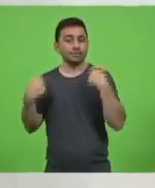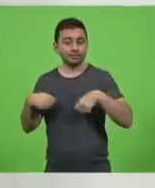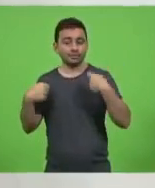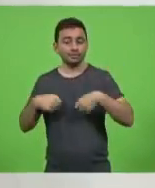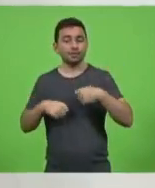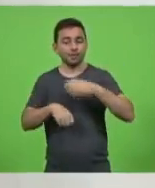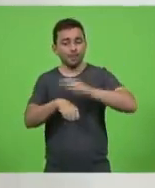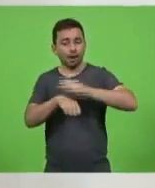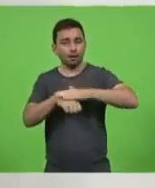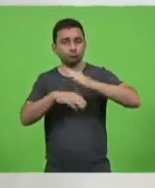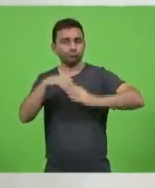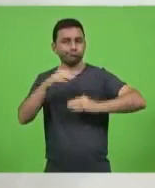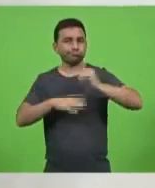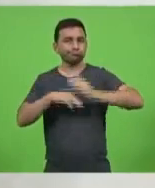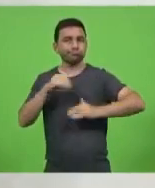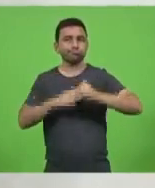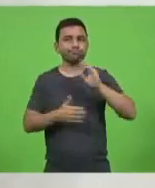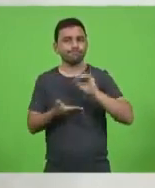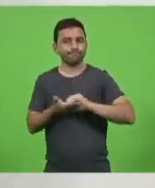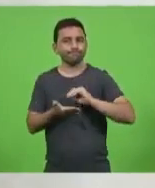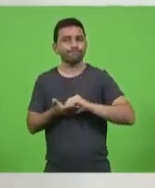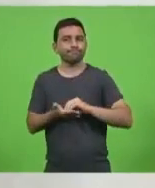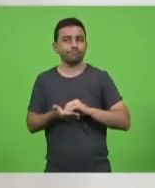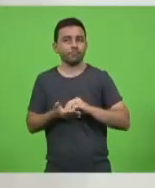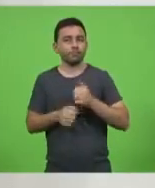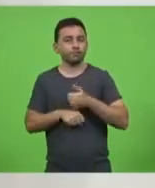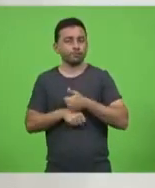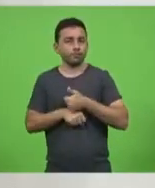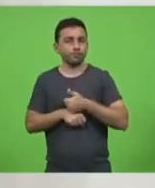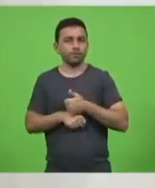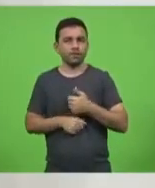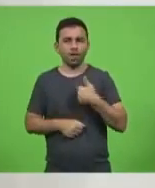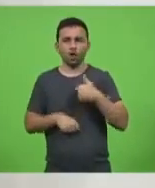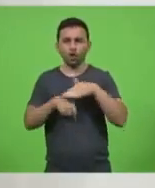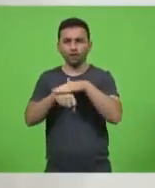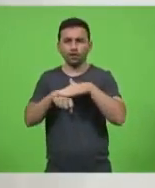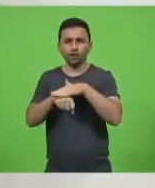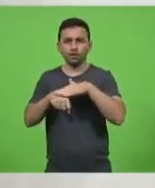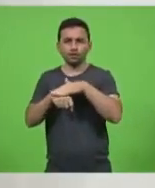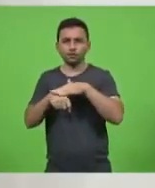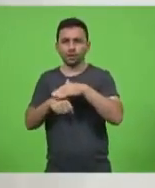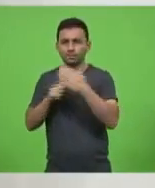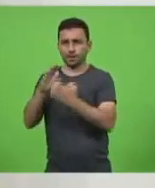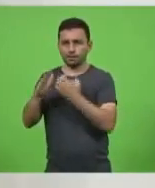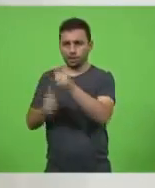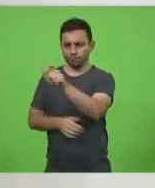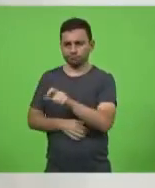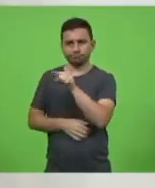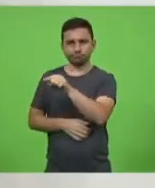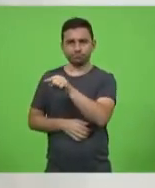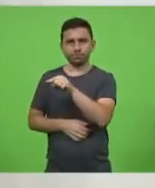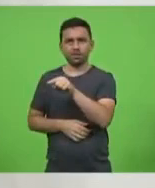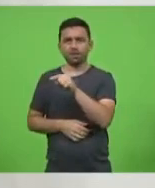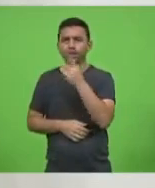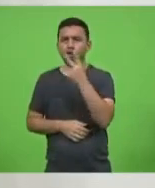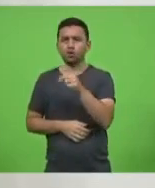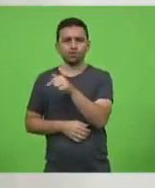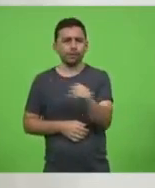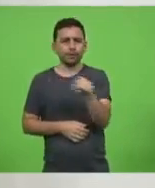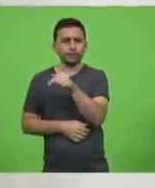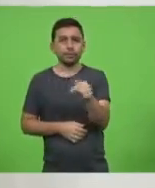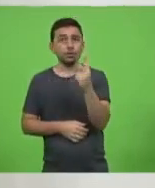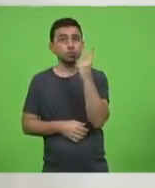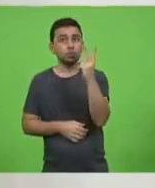obra. Eu falava ontem com um empresário, ele disse, olha, faz duas semanas que eu estou procurando,